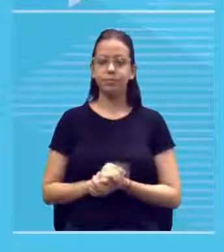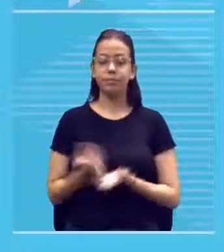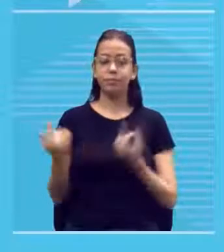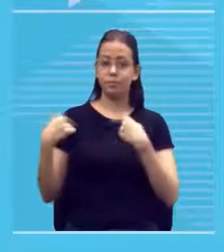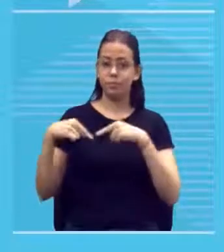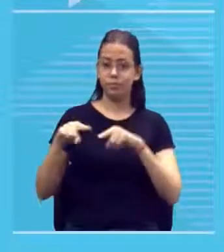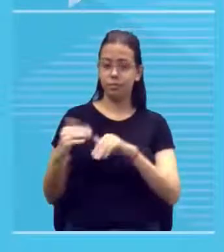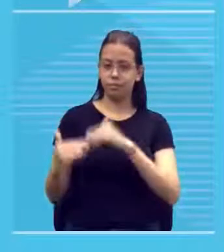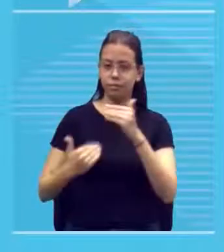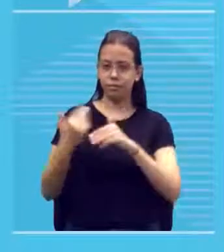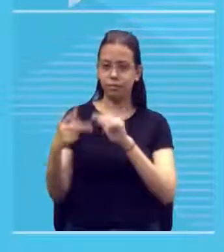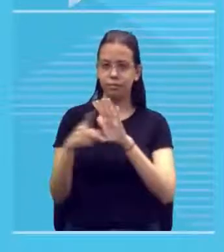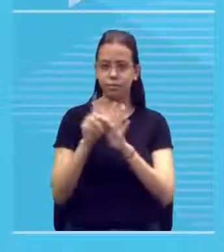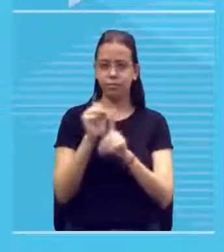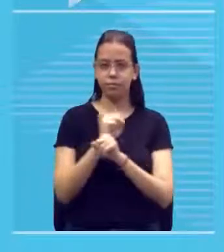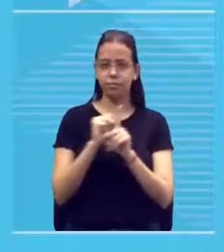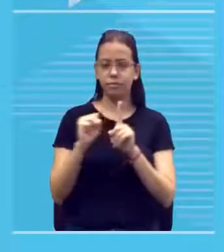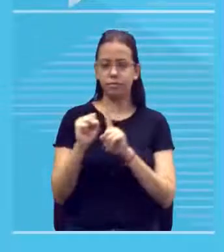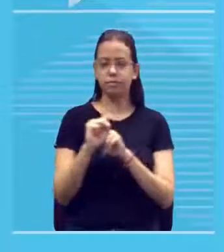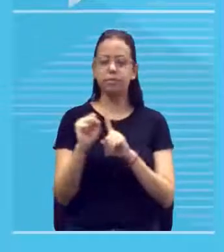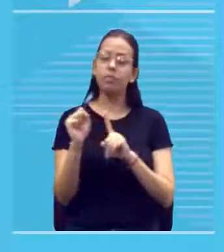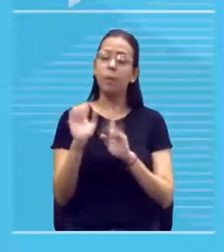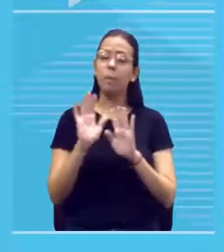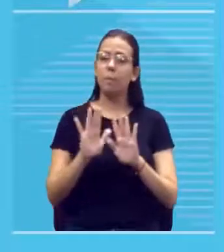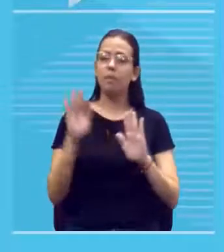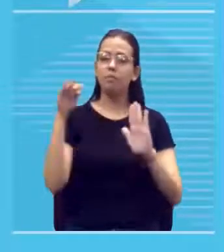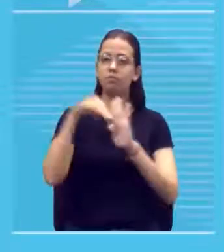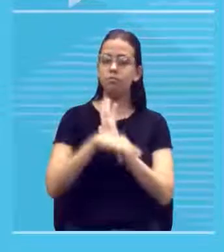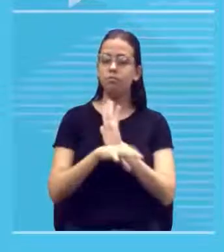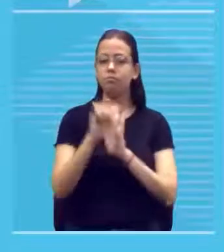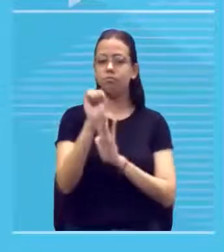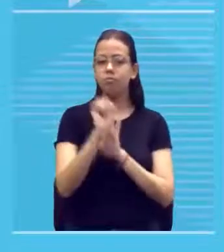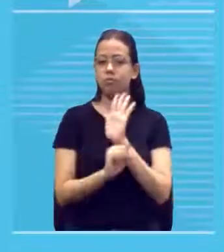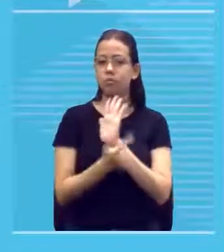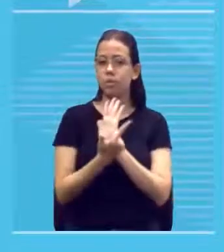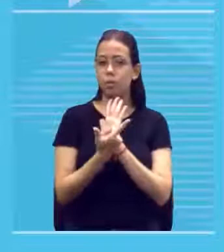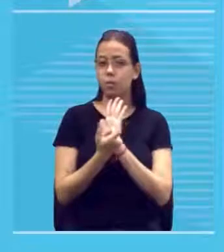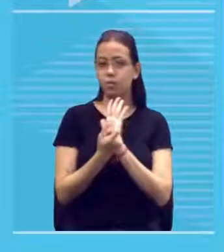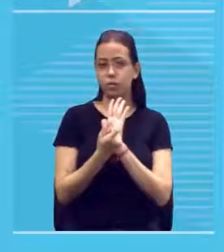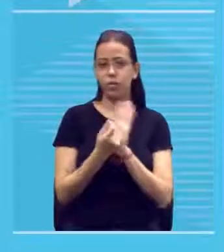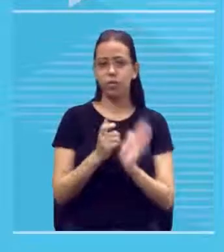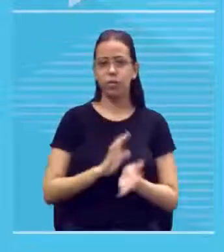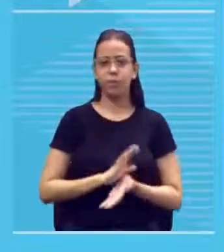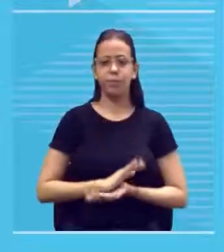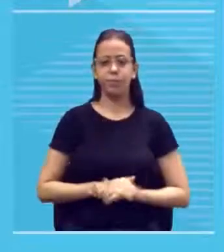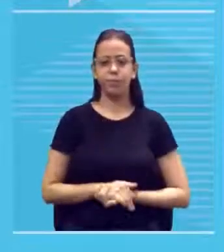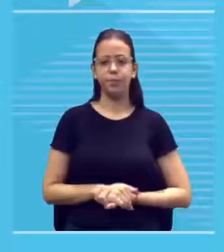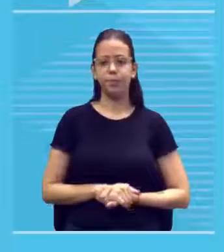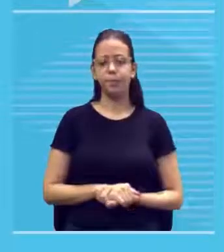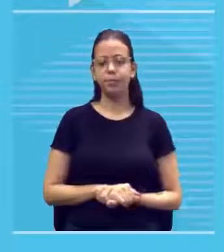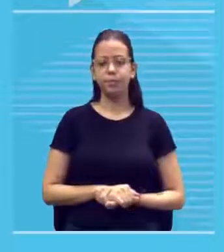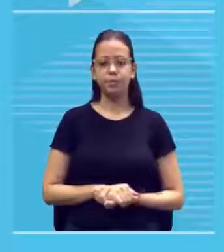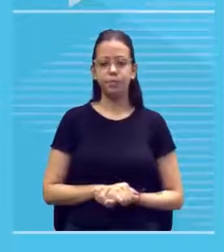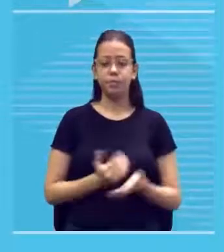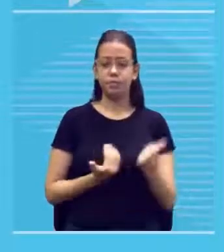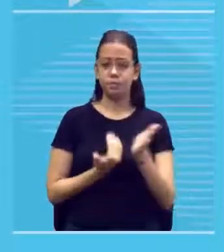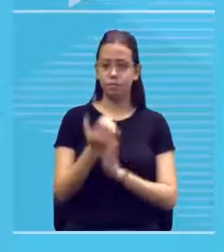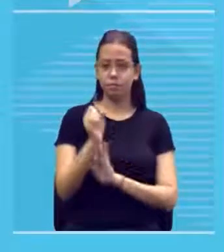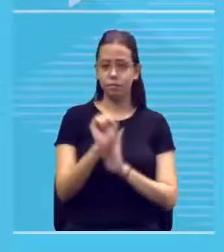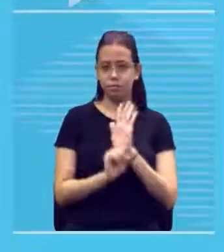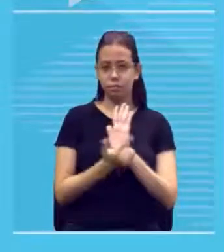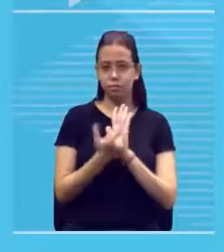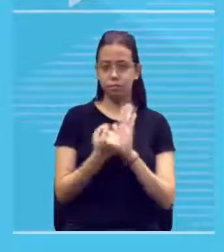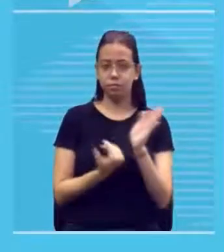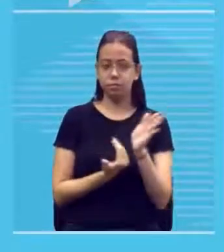atingindo seu declínio no século 20 então chegou no século 20 aí começaram a aparecer